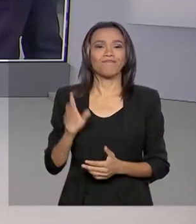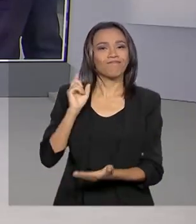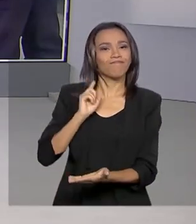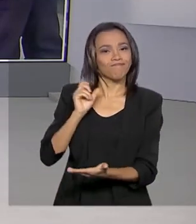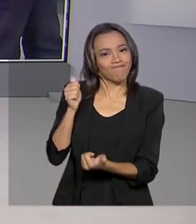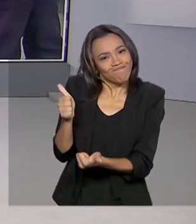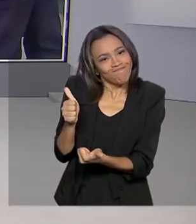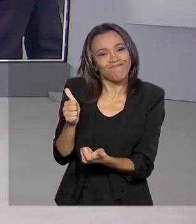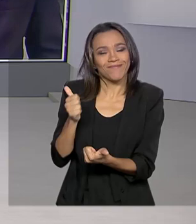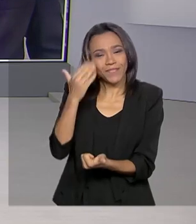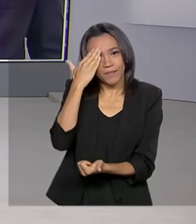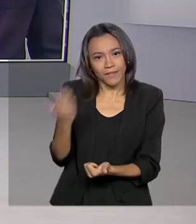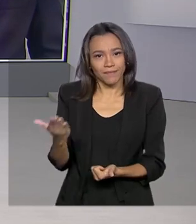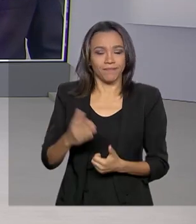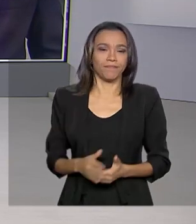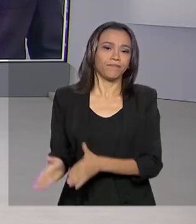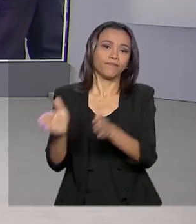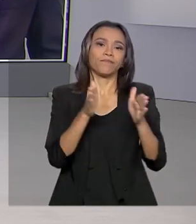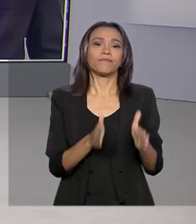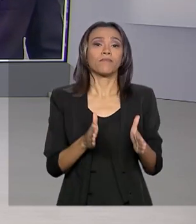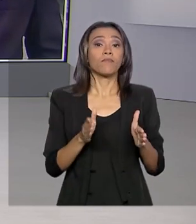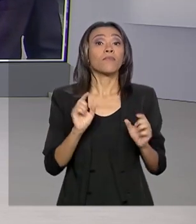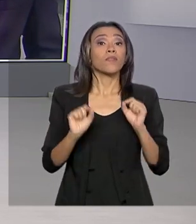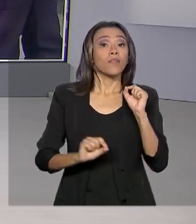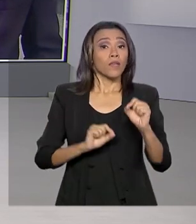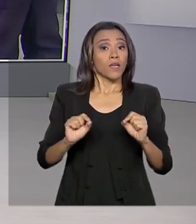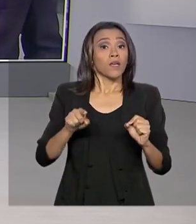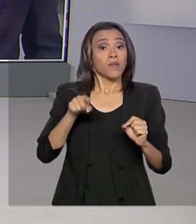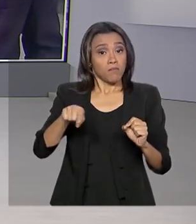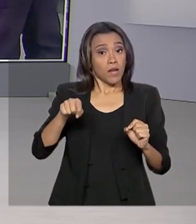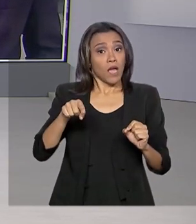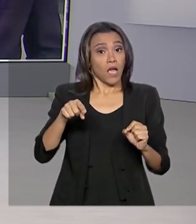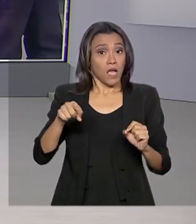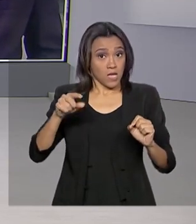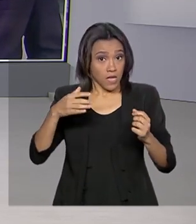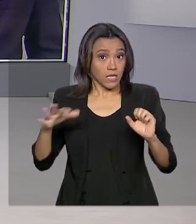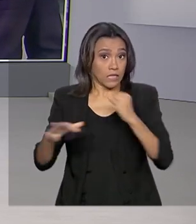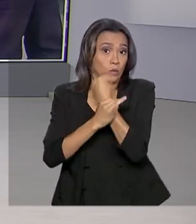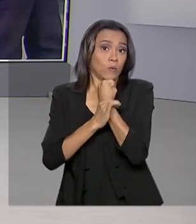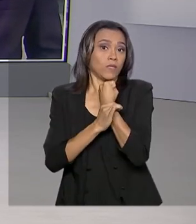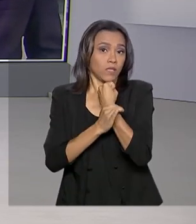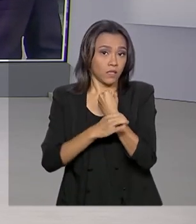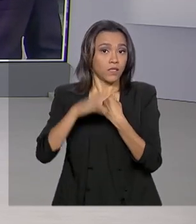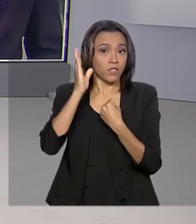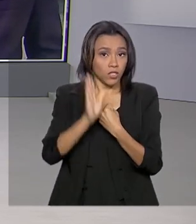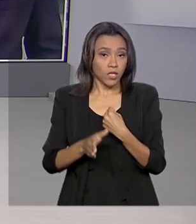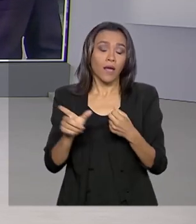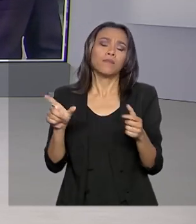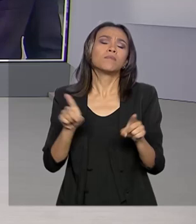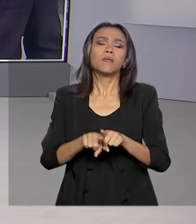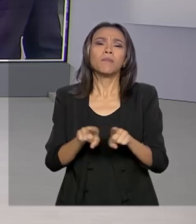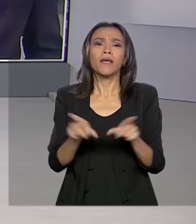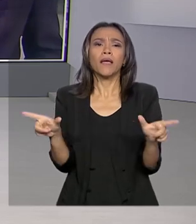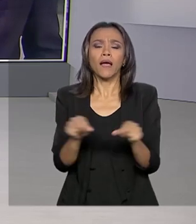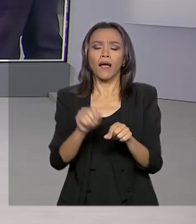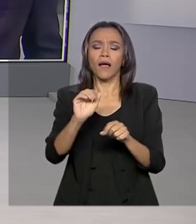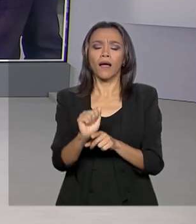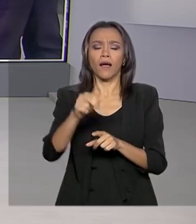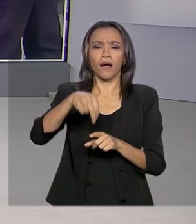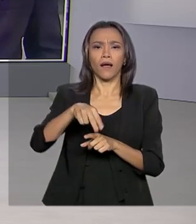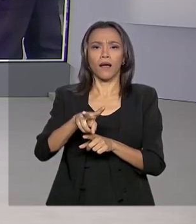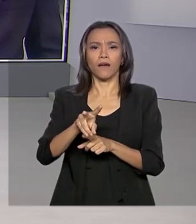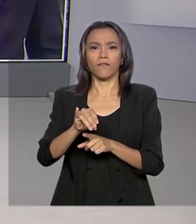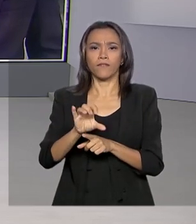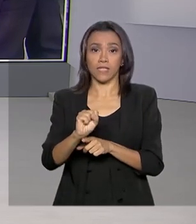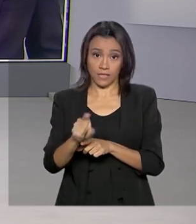Luciana. Muito obrigada. E olha, como medida preventiva e de segurança, a Anvisa já solicitou à companhia aérea que transportou o brasileiro com o